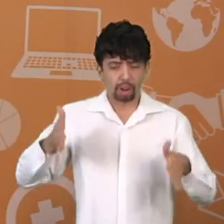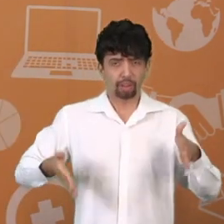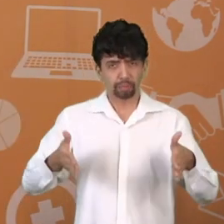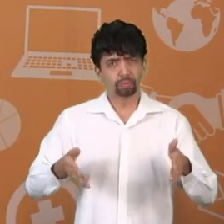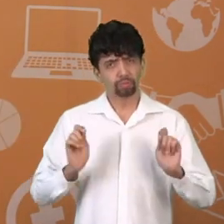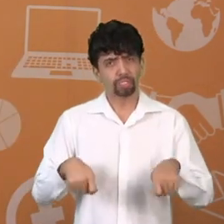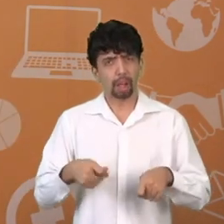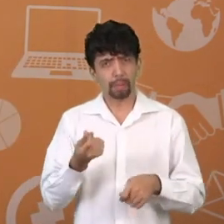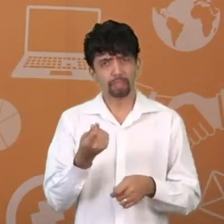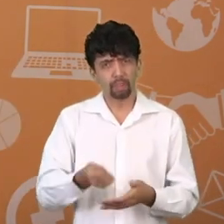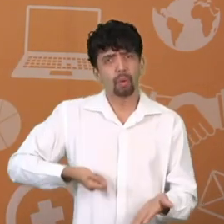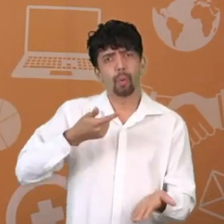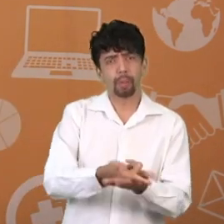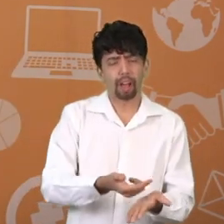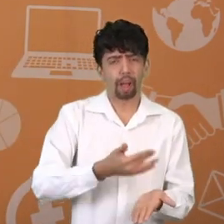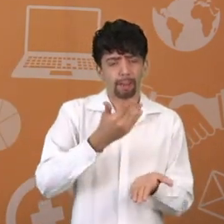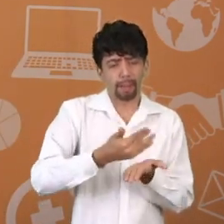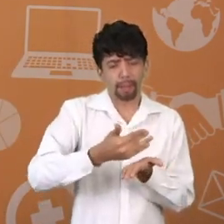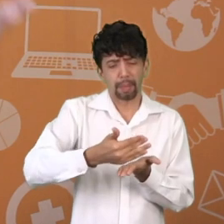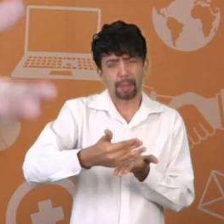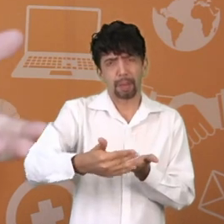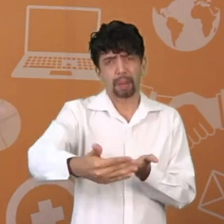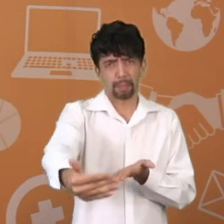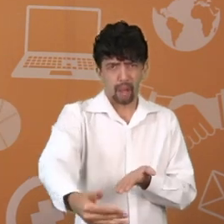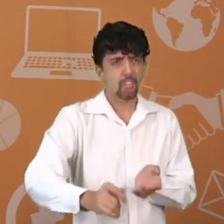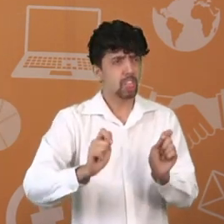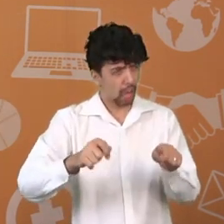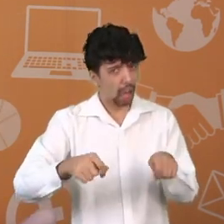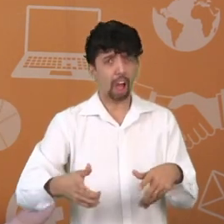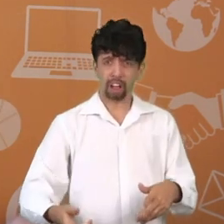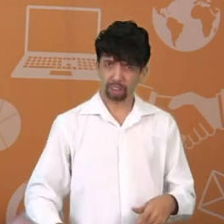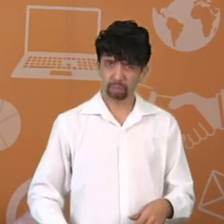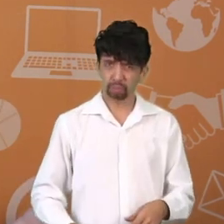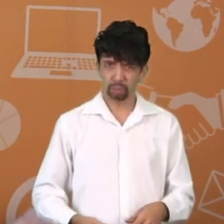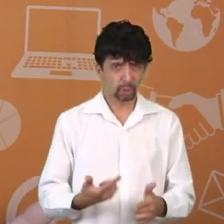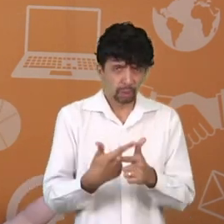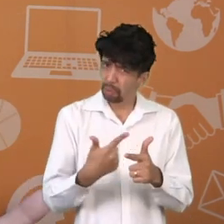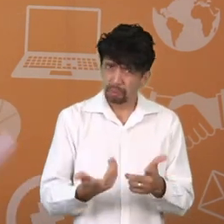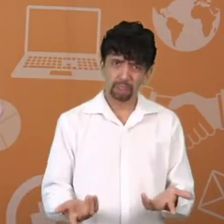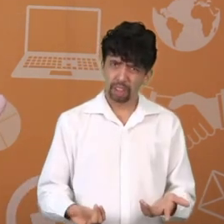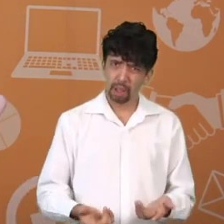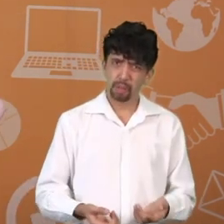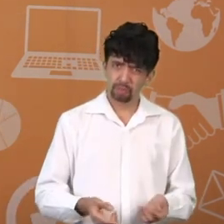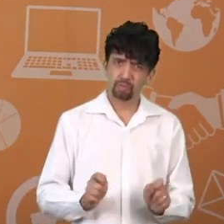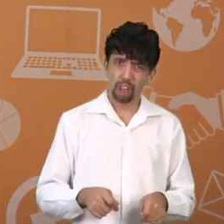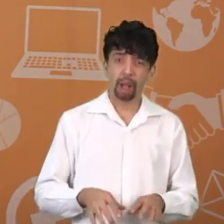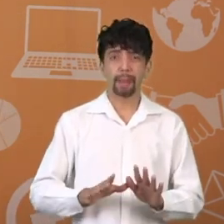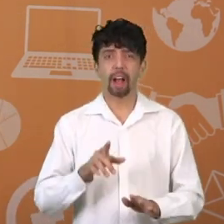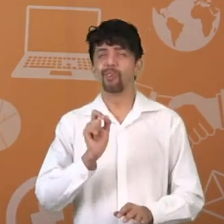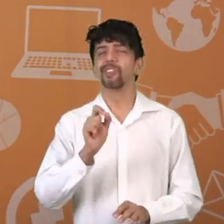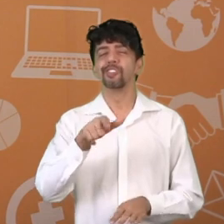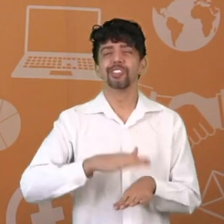comprar a prazo. Por que não comprar a prazo? Por que não ter dívidas saudáveis? Agora, não. Eu